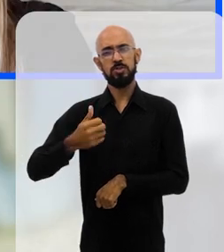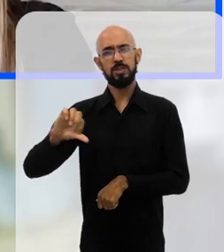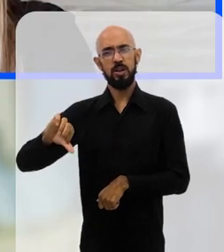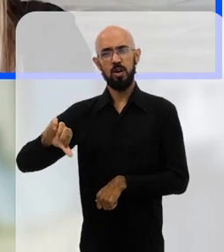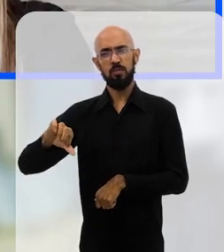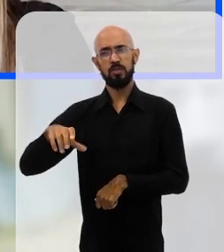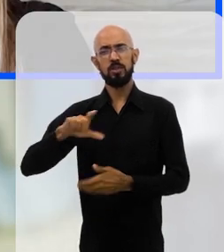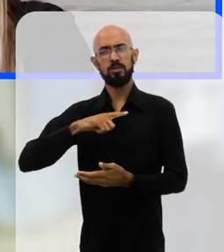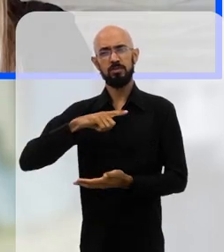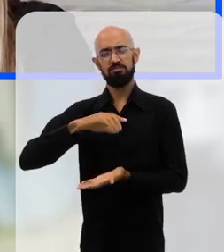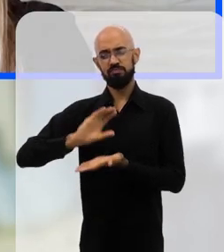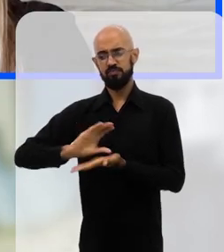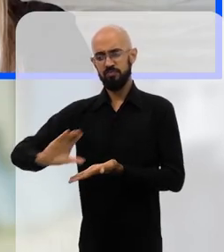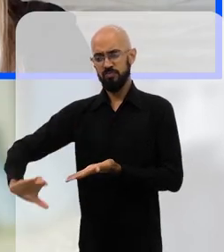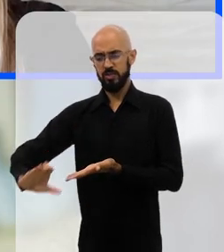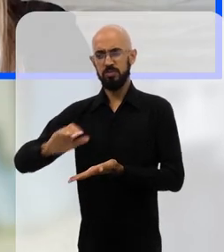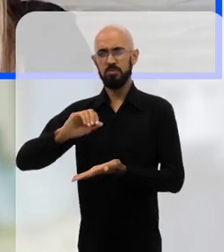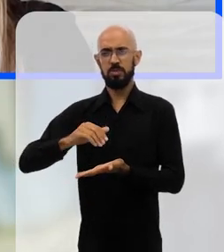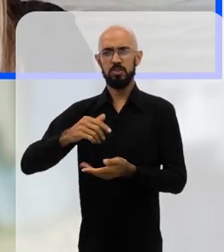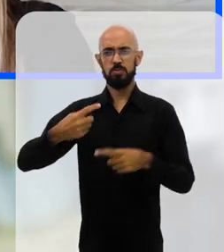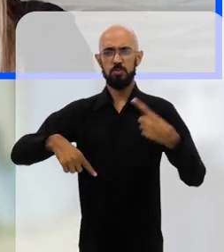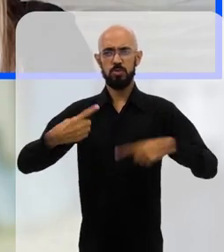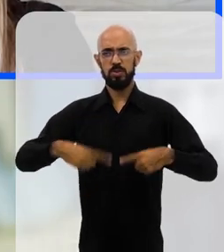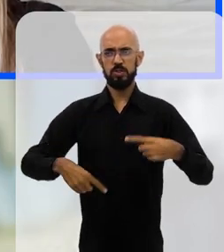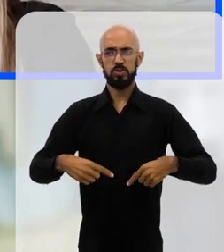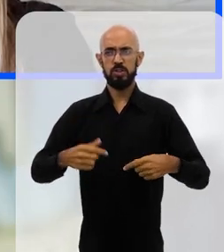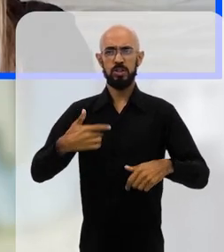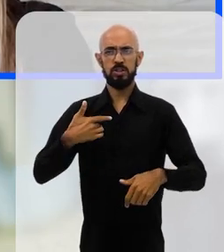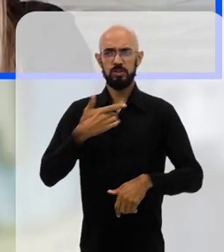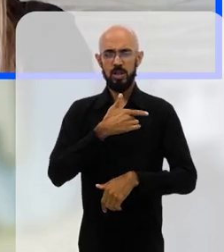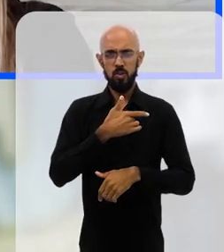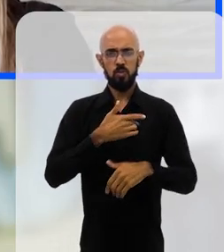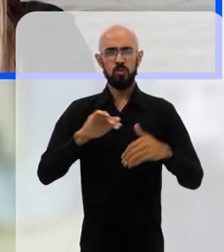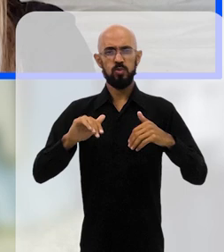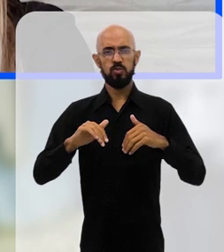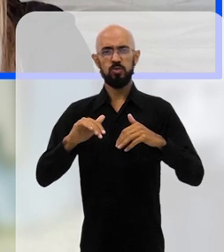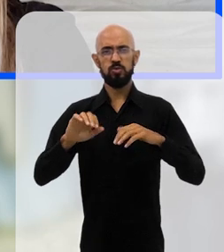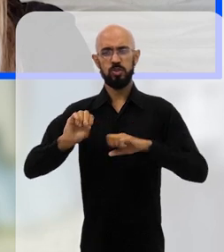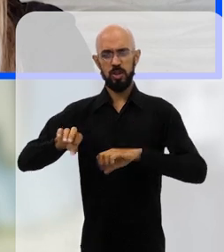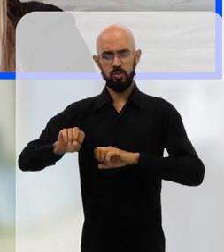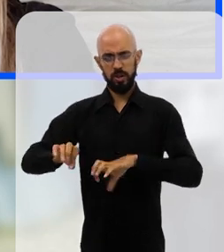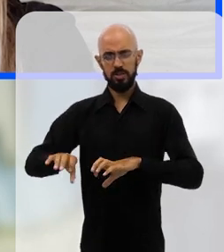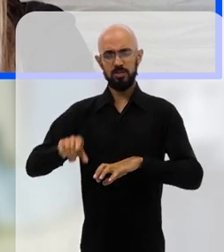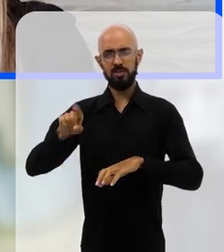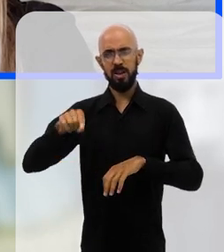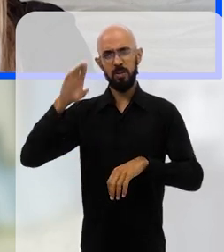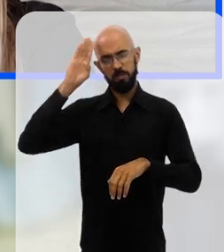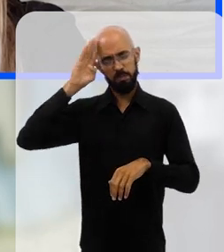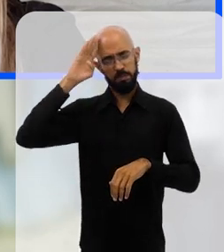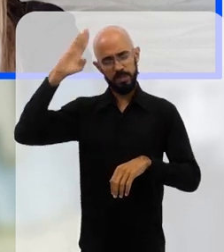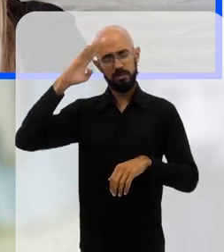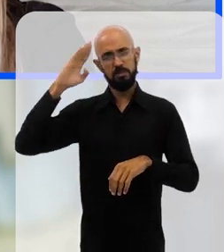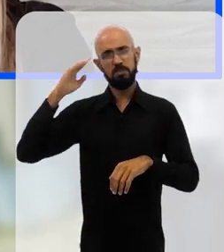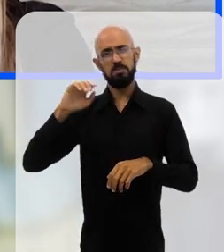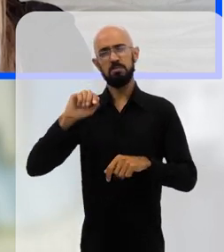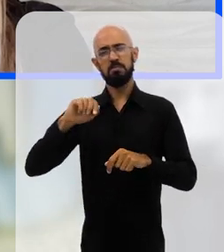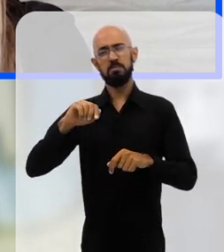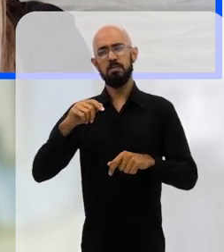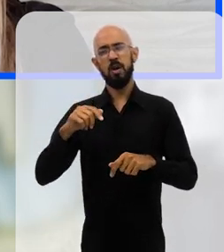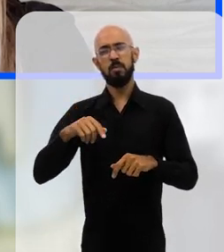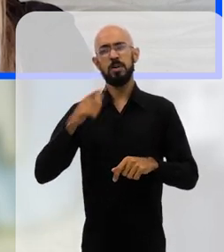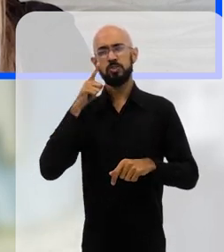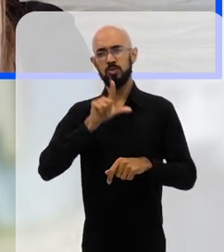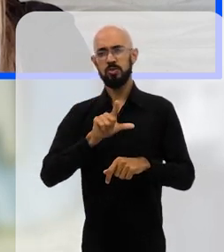então, tem investimento em políticas sociais, por exemplo, políticas de moradia, de saúde e educação, é o principal antídoto